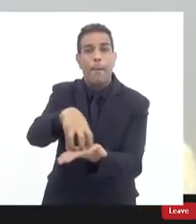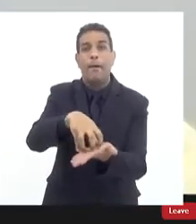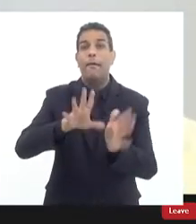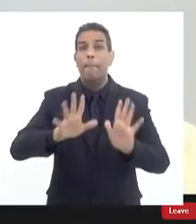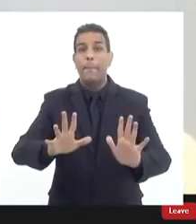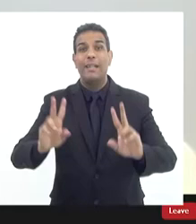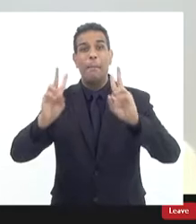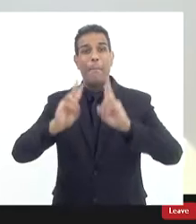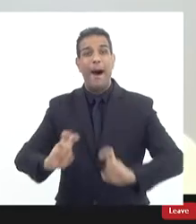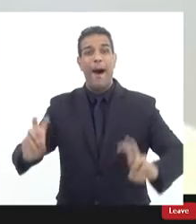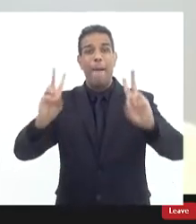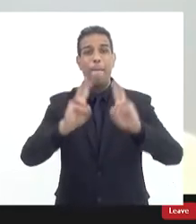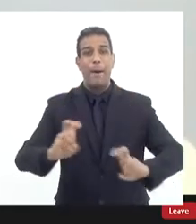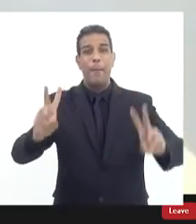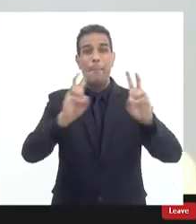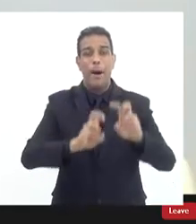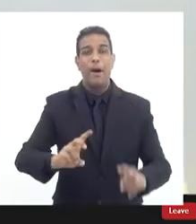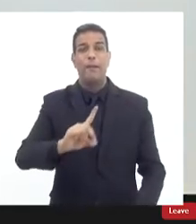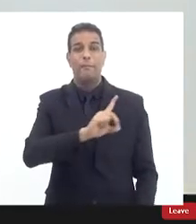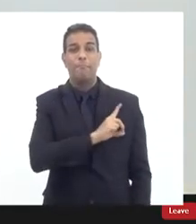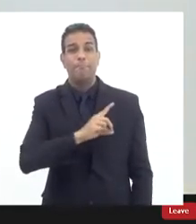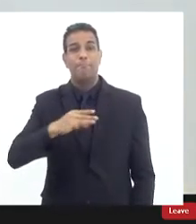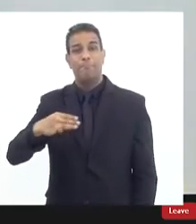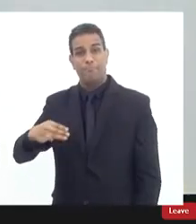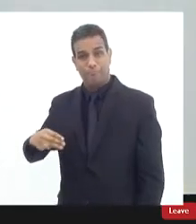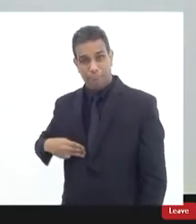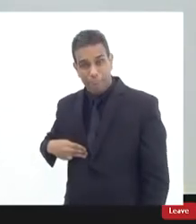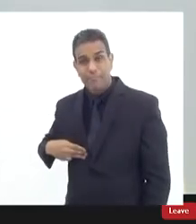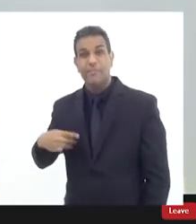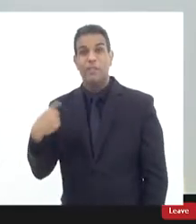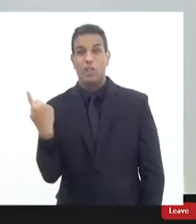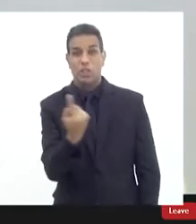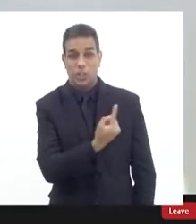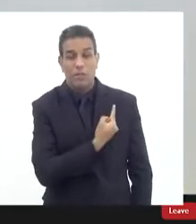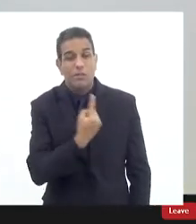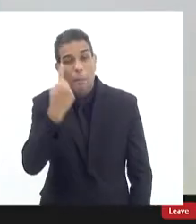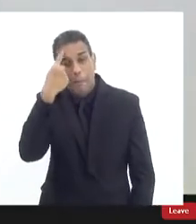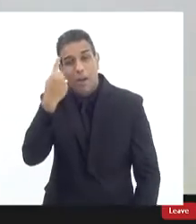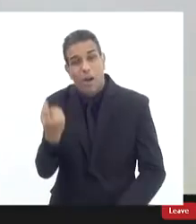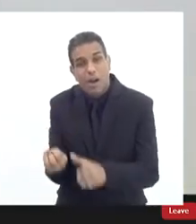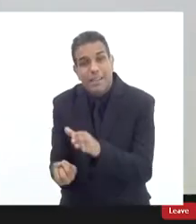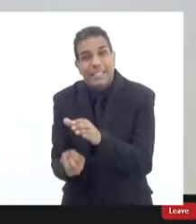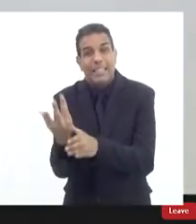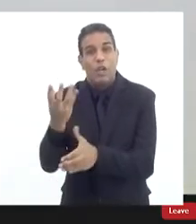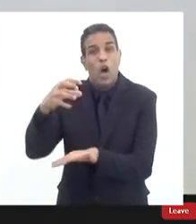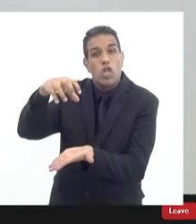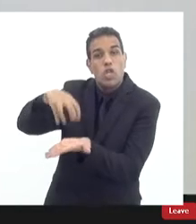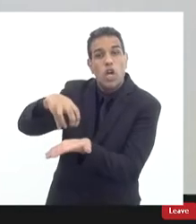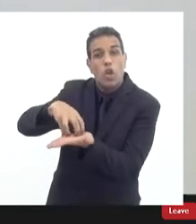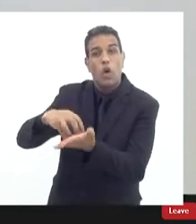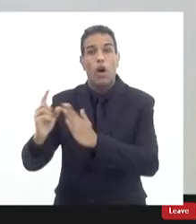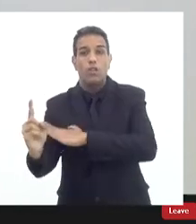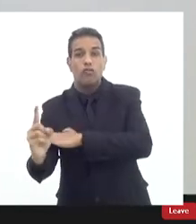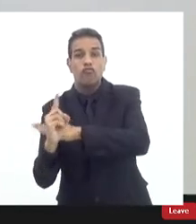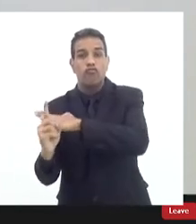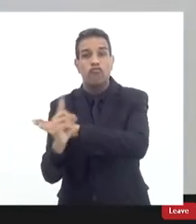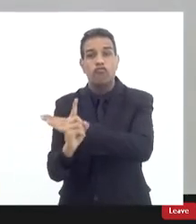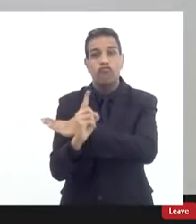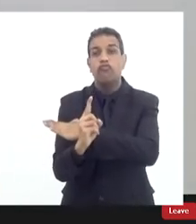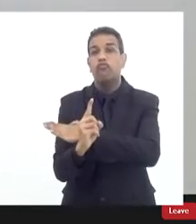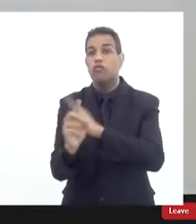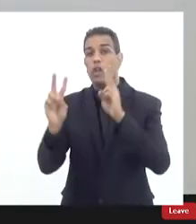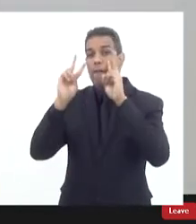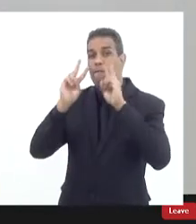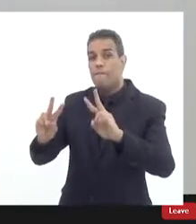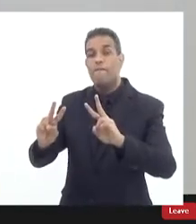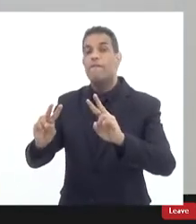da defensoria pública a partir do momento em que a ouvidoria foi criada há uma expansão e uma construção